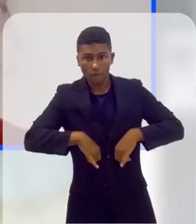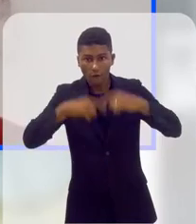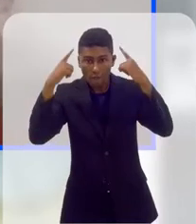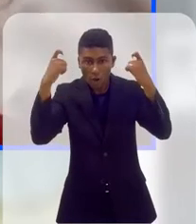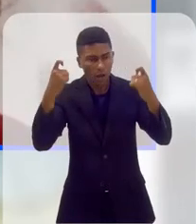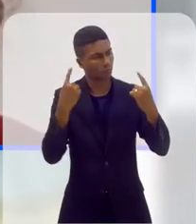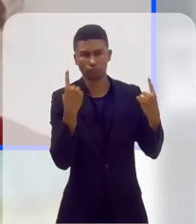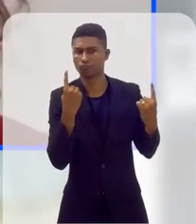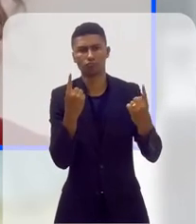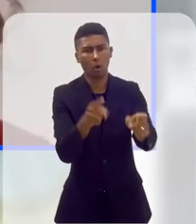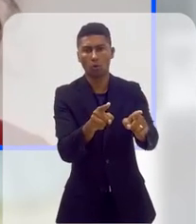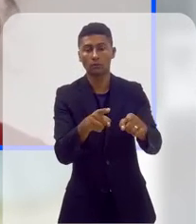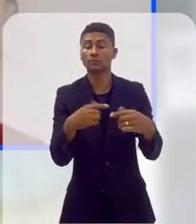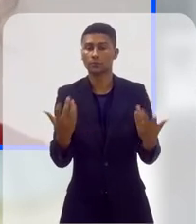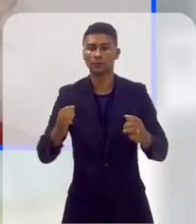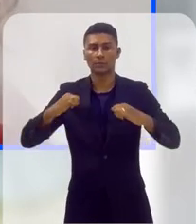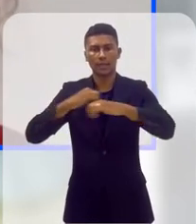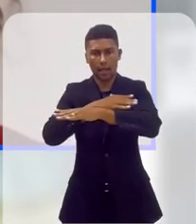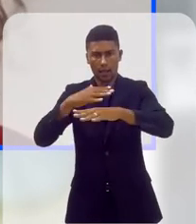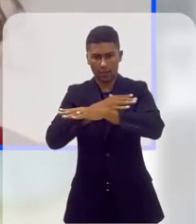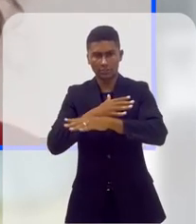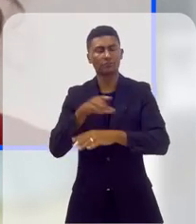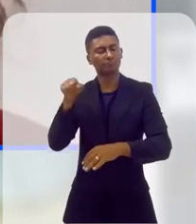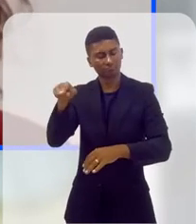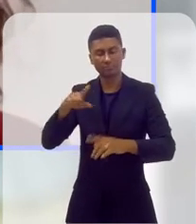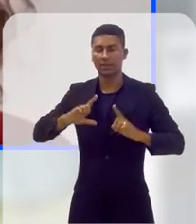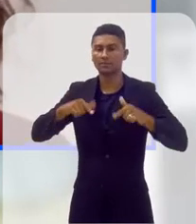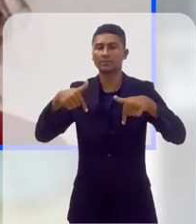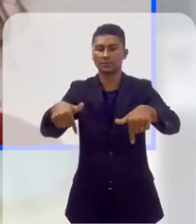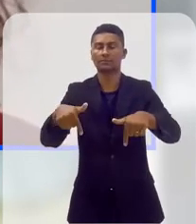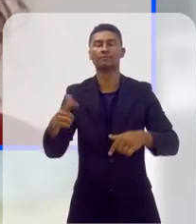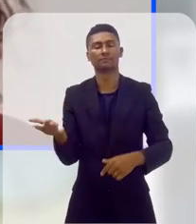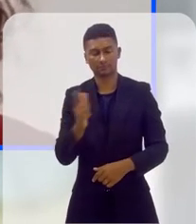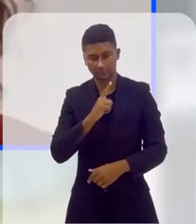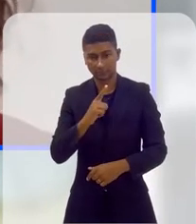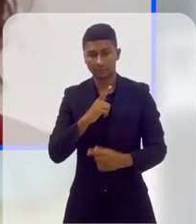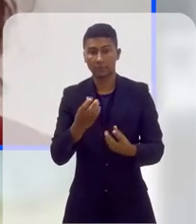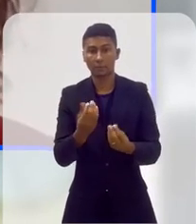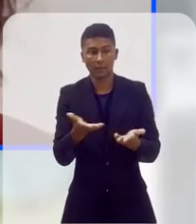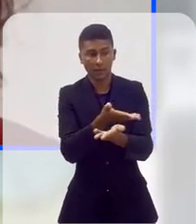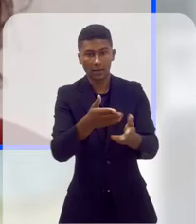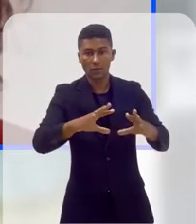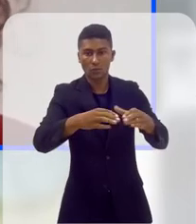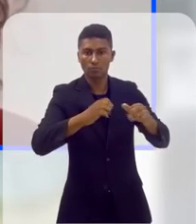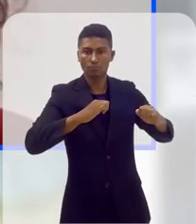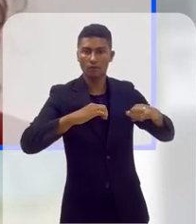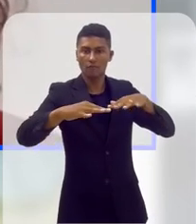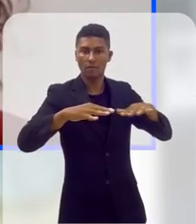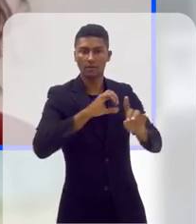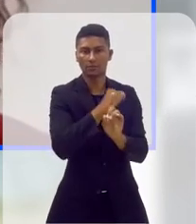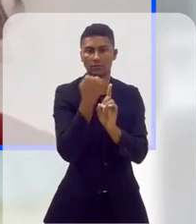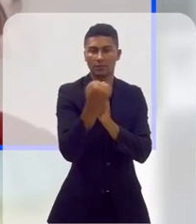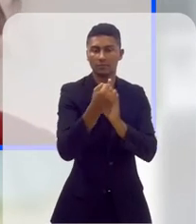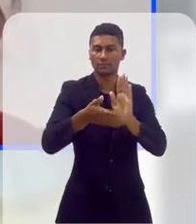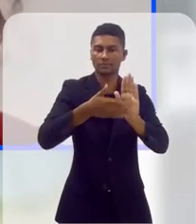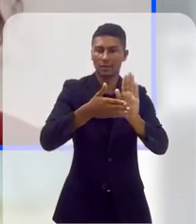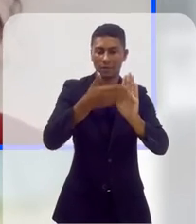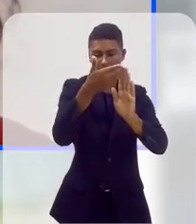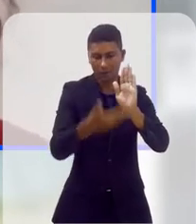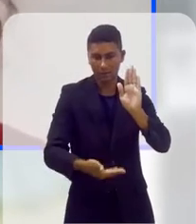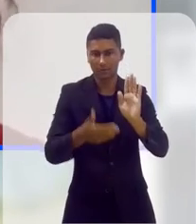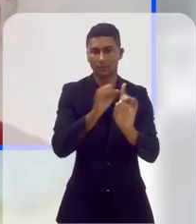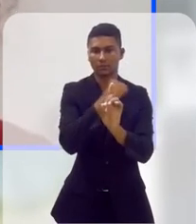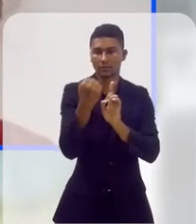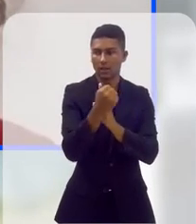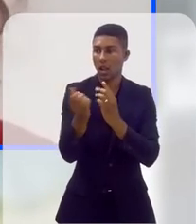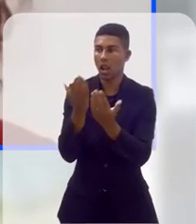política pública de enfrentamento a essas violências e violações de direitos humanos e a cidade, ela promove ações que possibilitam esses movimentos